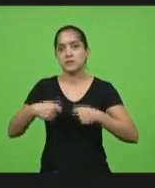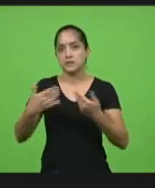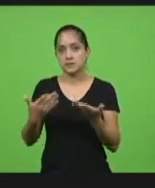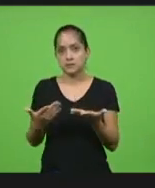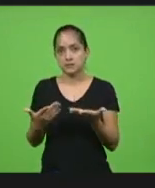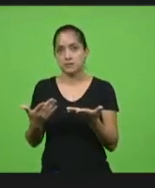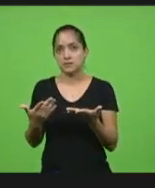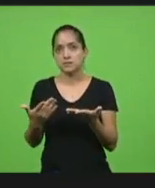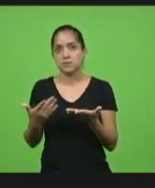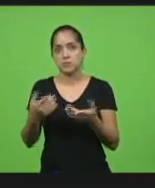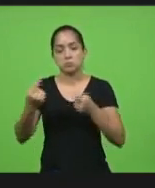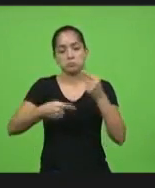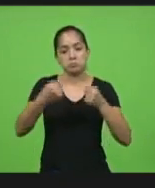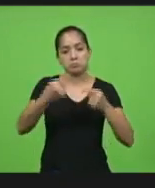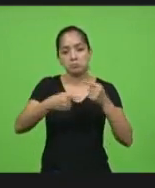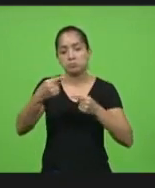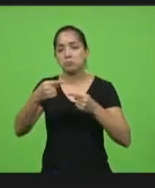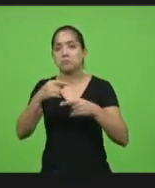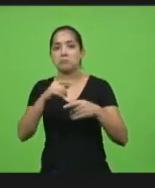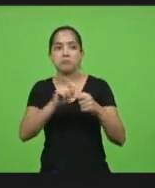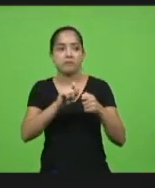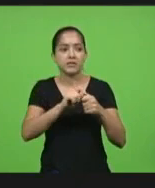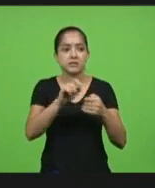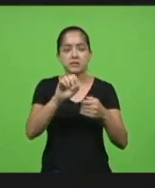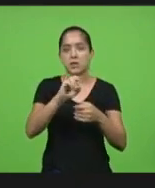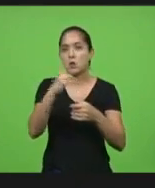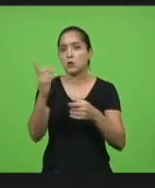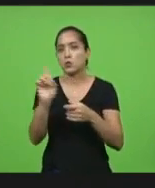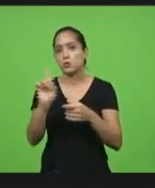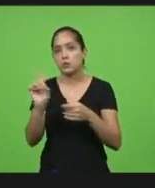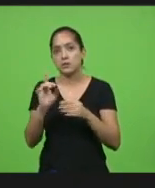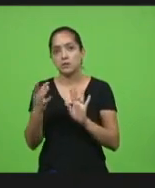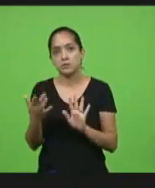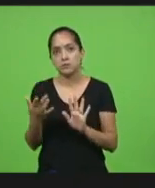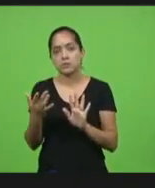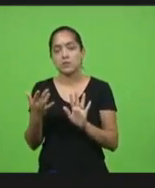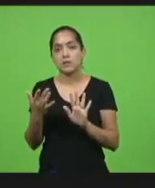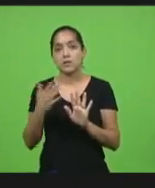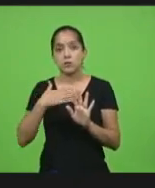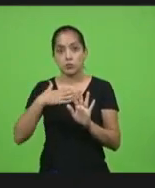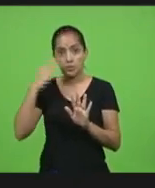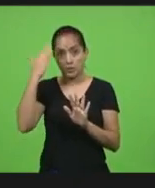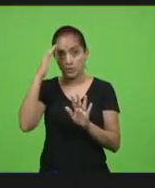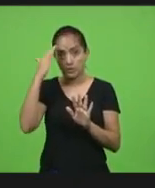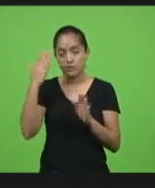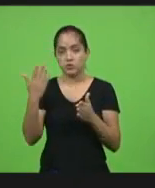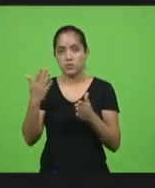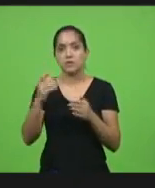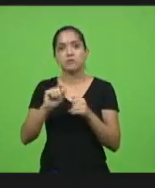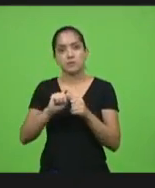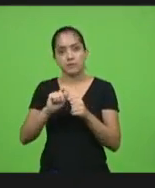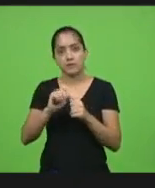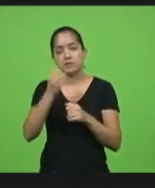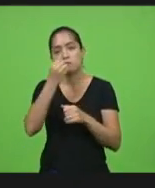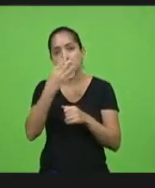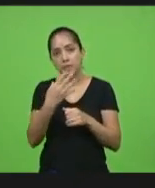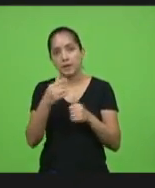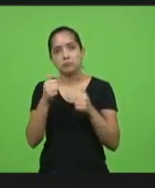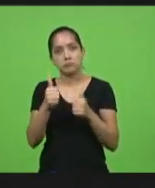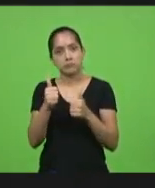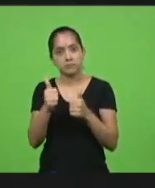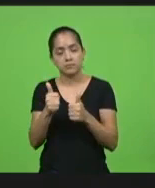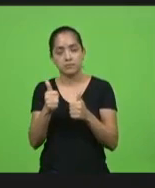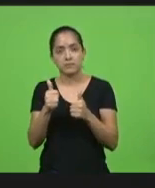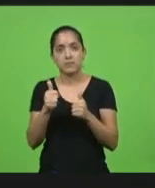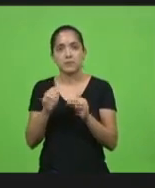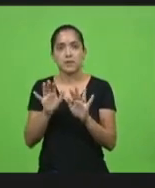não tô aqui discutindo se ele tá fazendo a dele ou não e muito pelo contrário no meu entendimento tá fazendo muitíssimo bem então